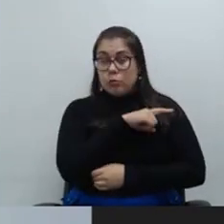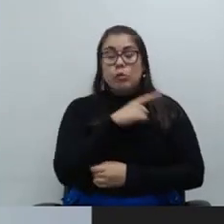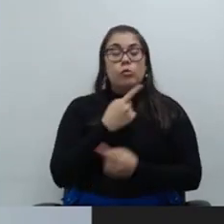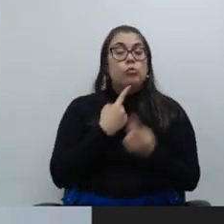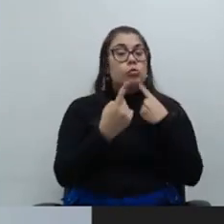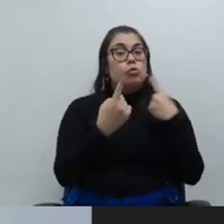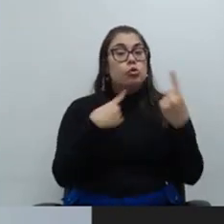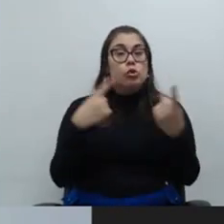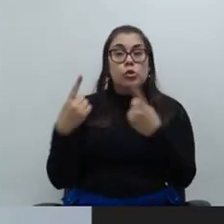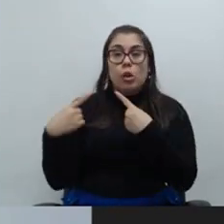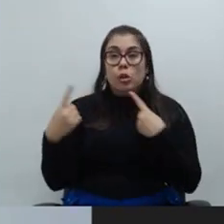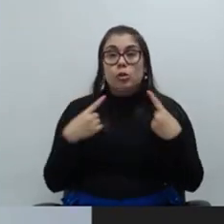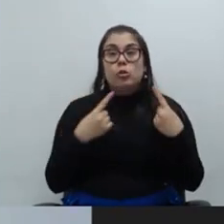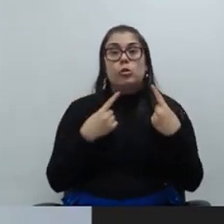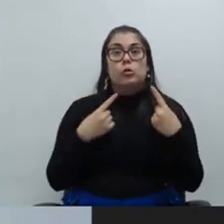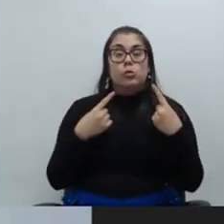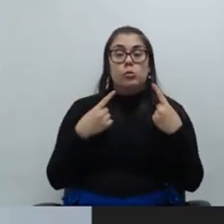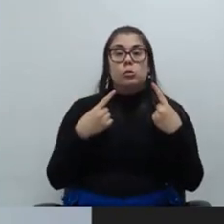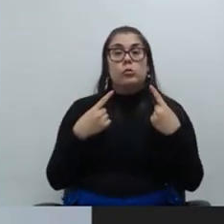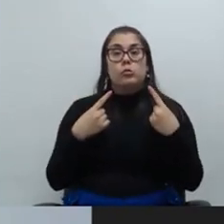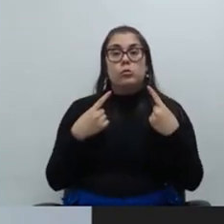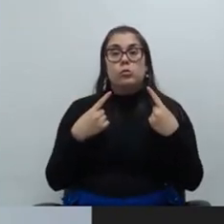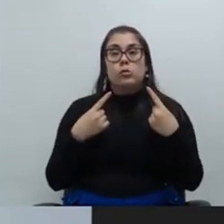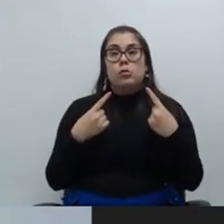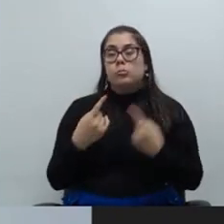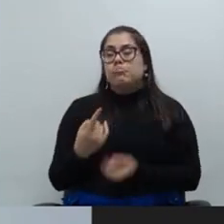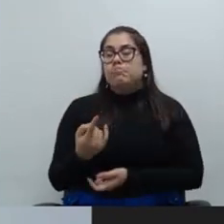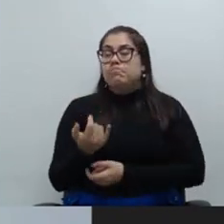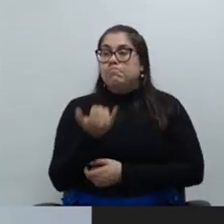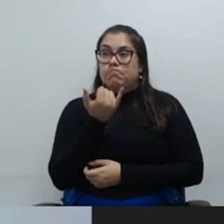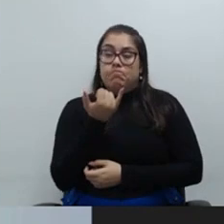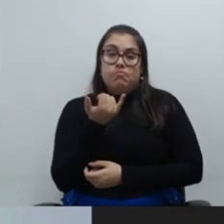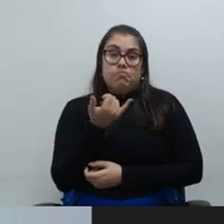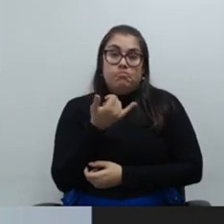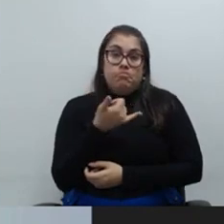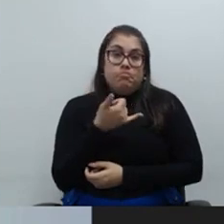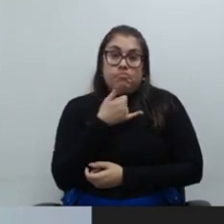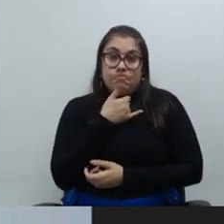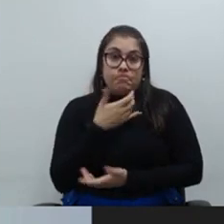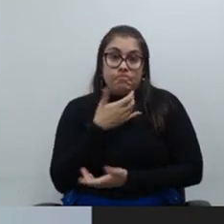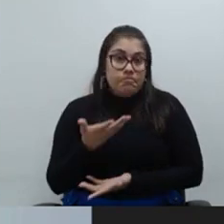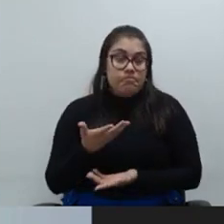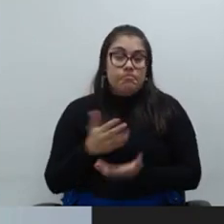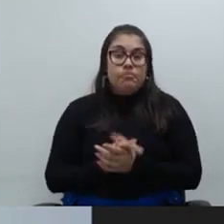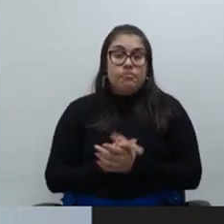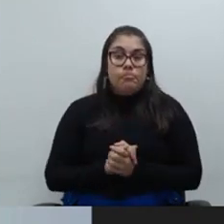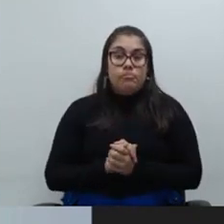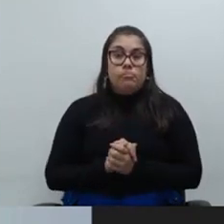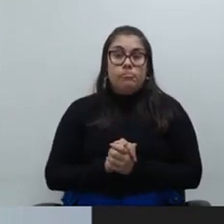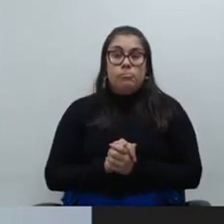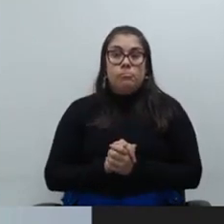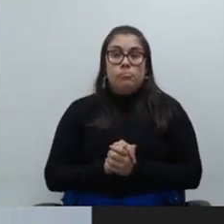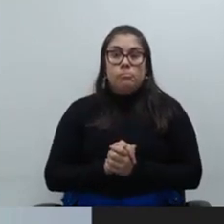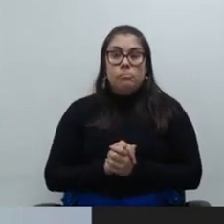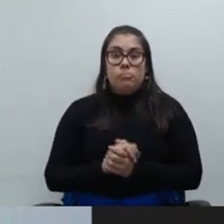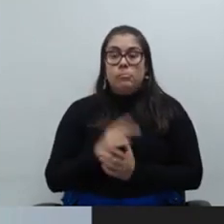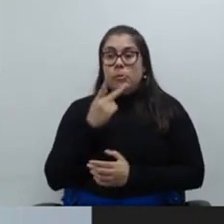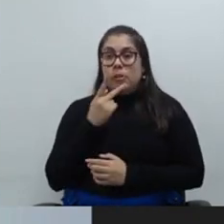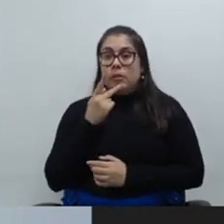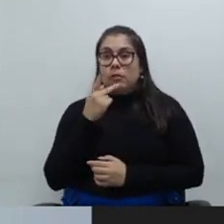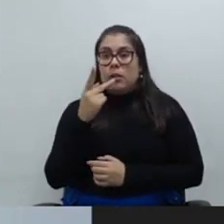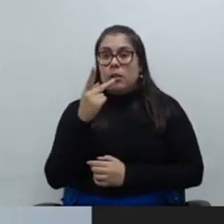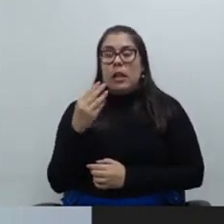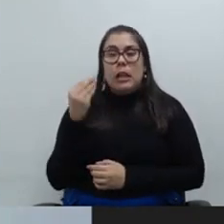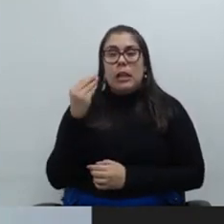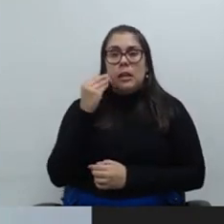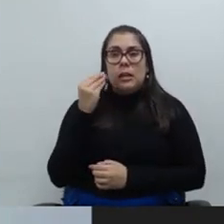aqui dessa forma e eu lamento muito que esse tom seja usado para tentar